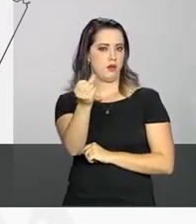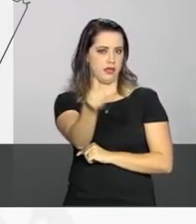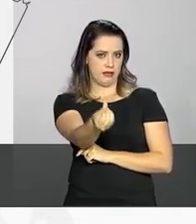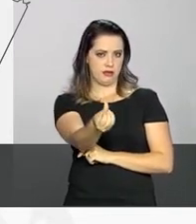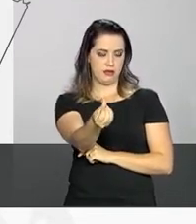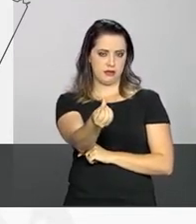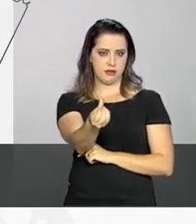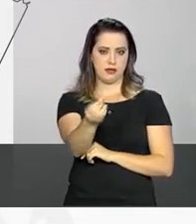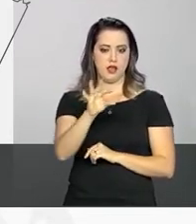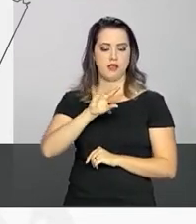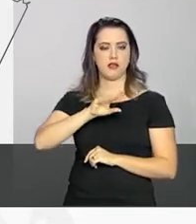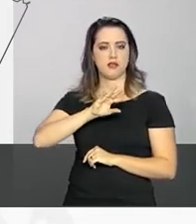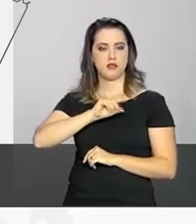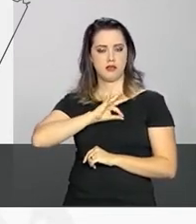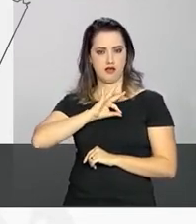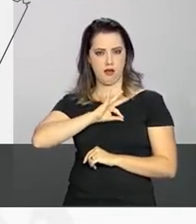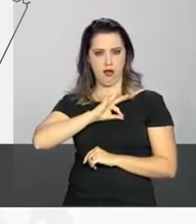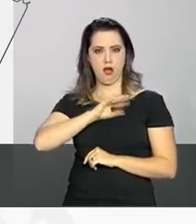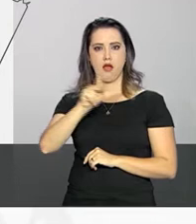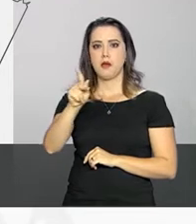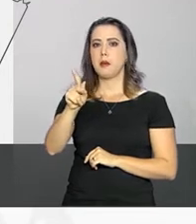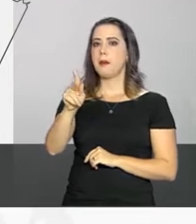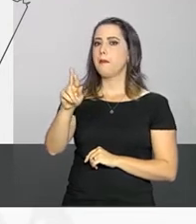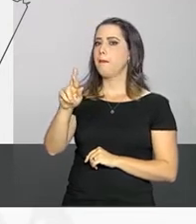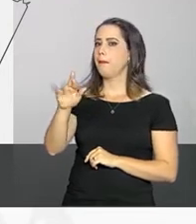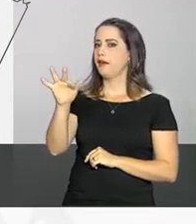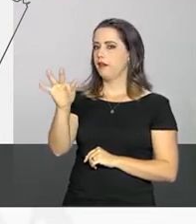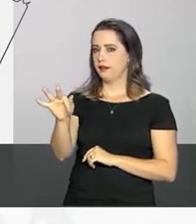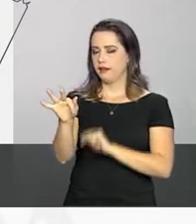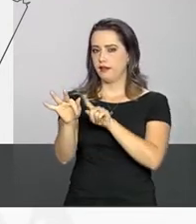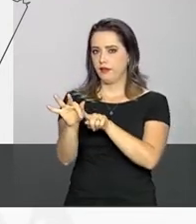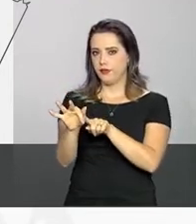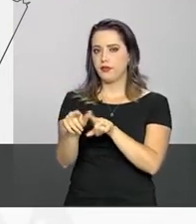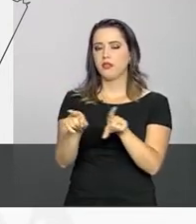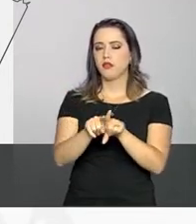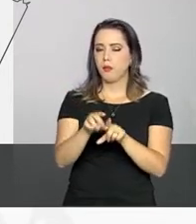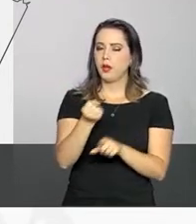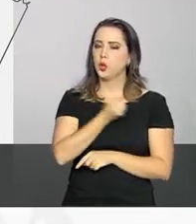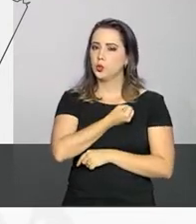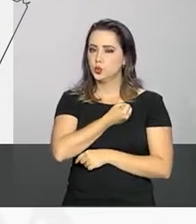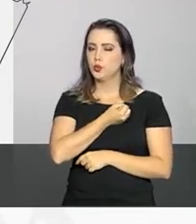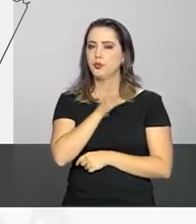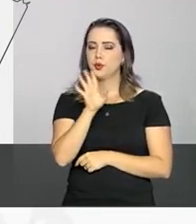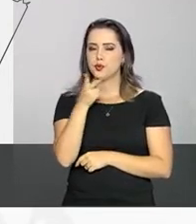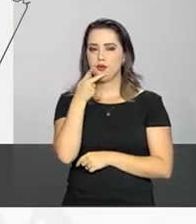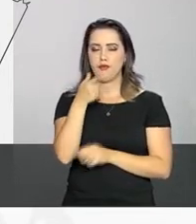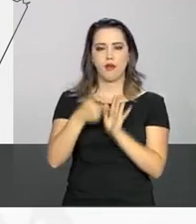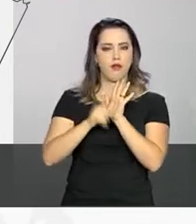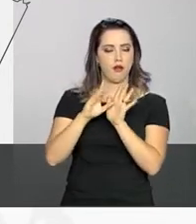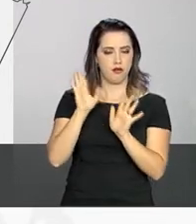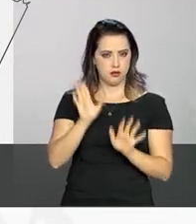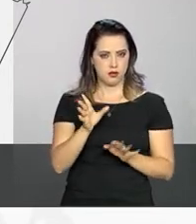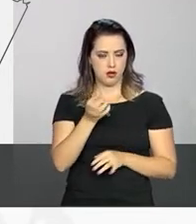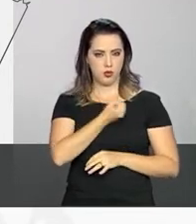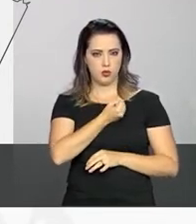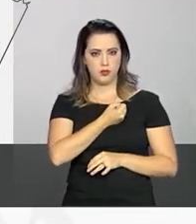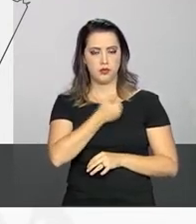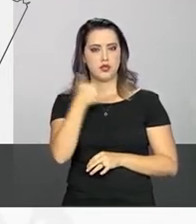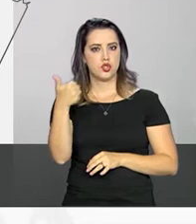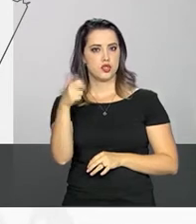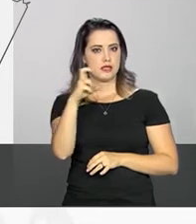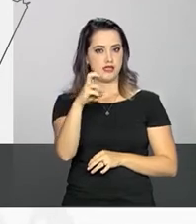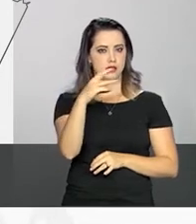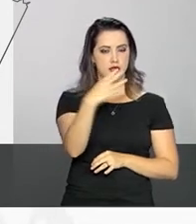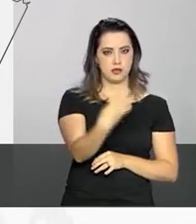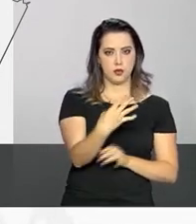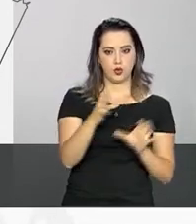Polícia Rodoviária Federal e aquele número que eu já falei aqui, 154, da